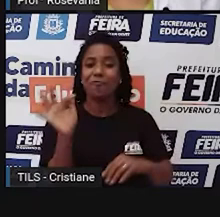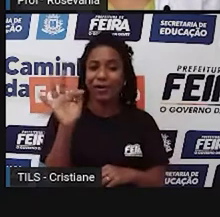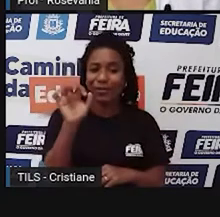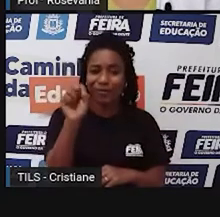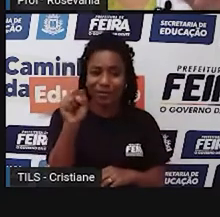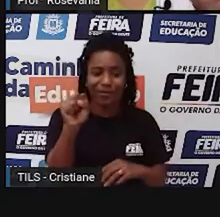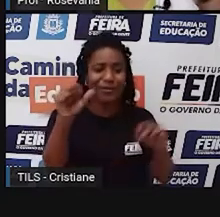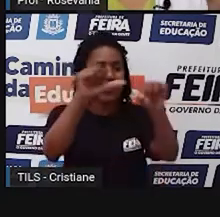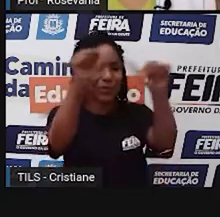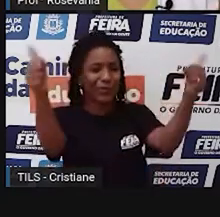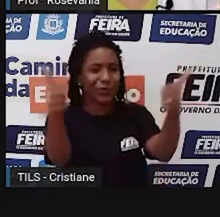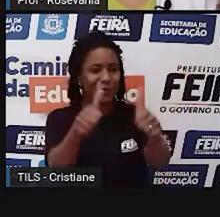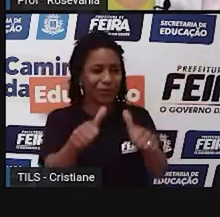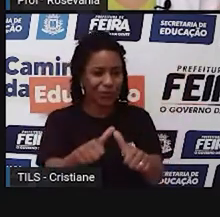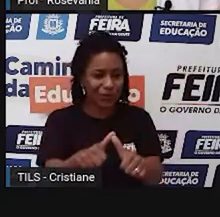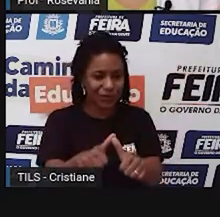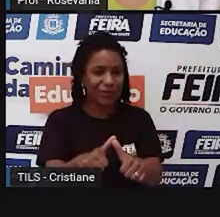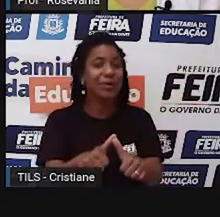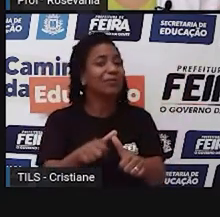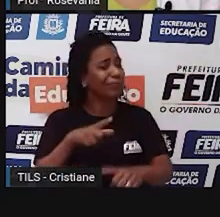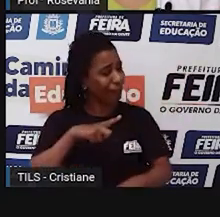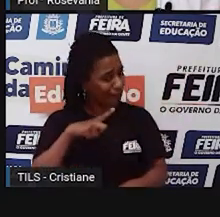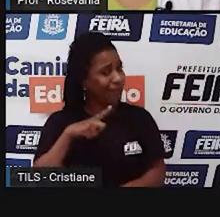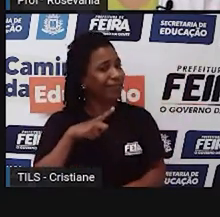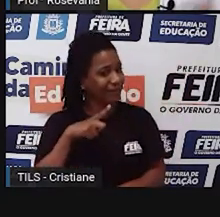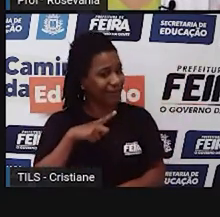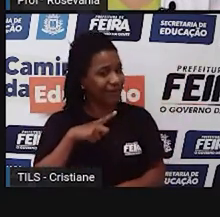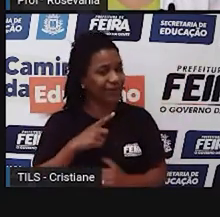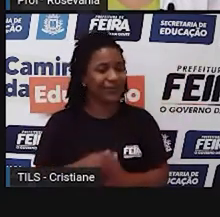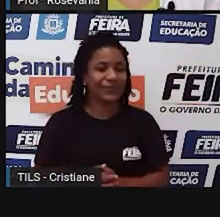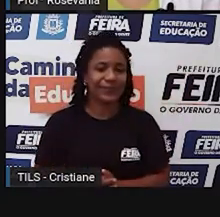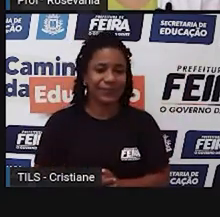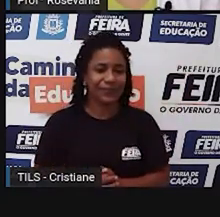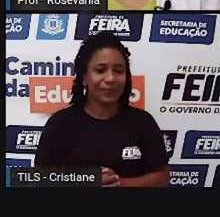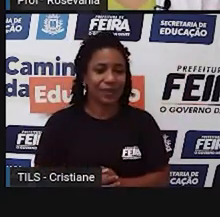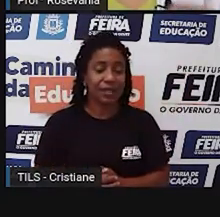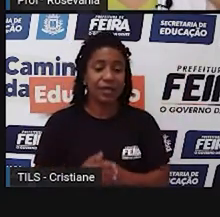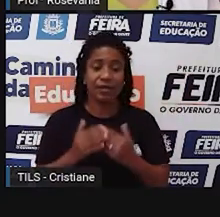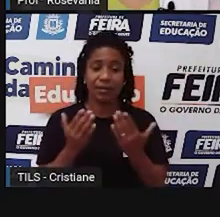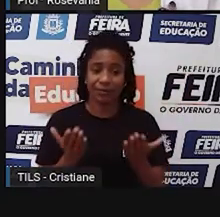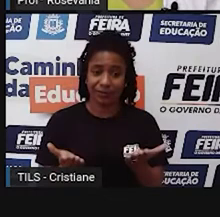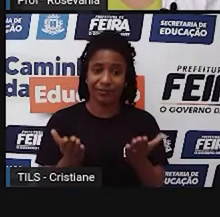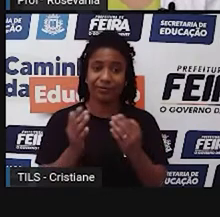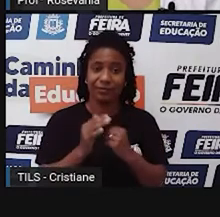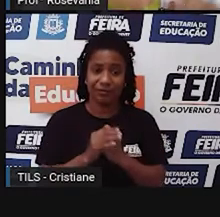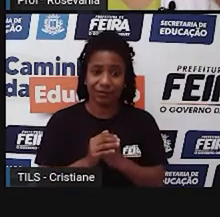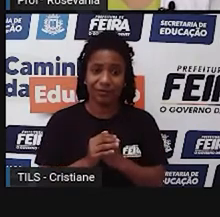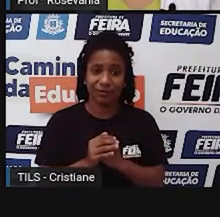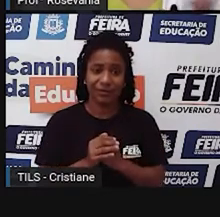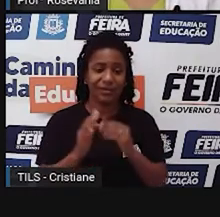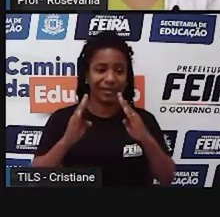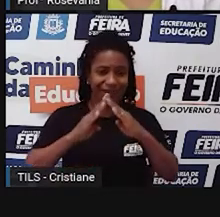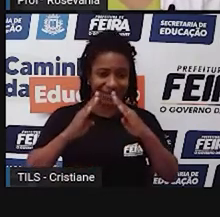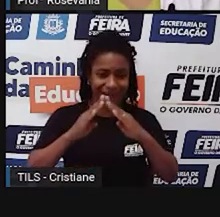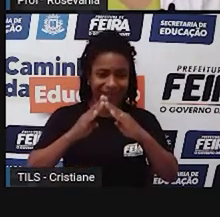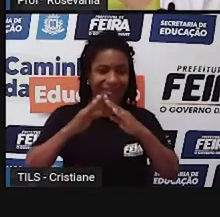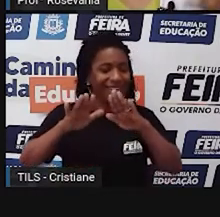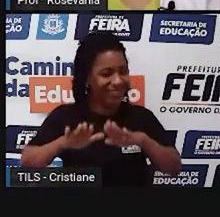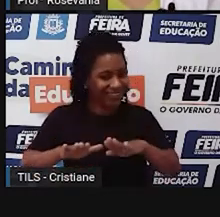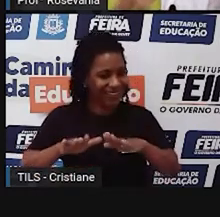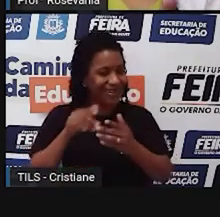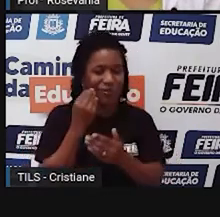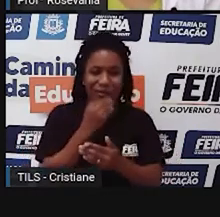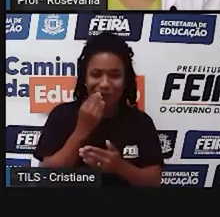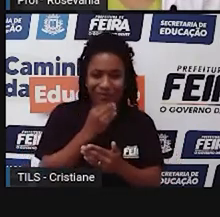Santana, tudo isso tem o desenhozinho lá no mapa. E vocês, né, continuam aprendendo de casa, espero que estejam estudando,